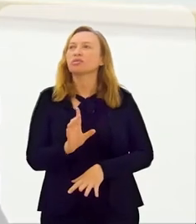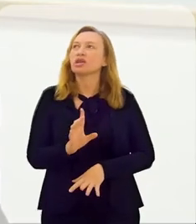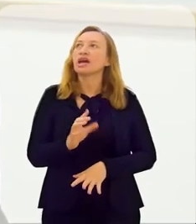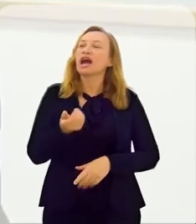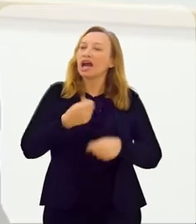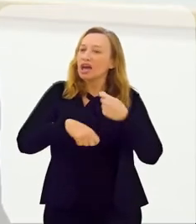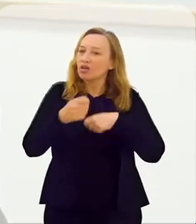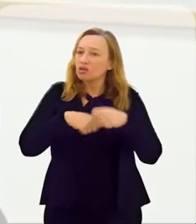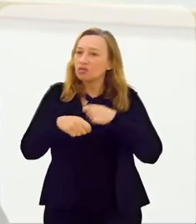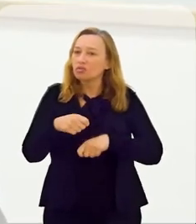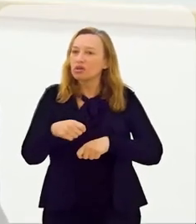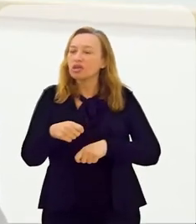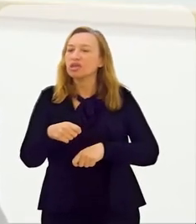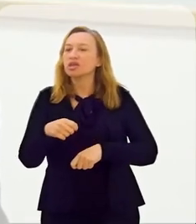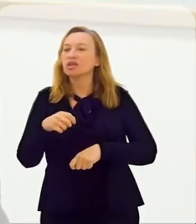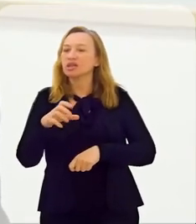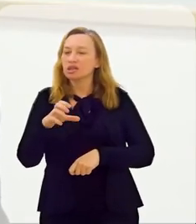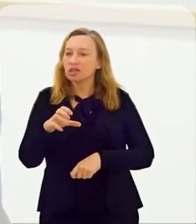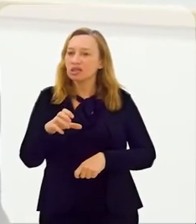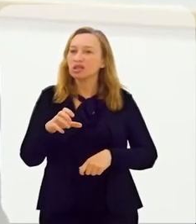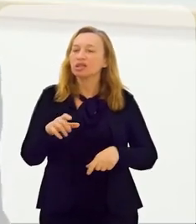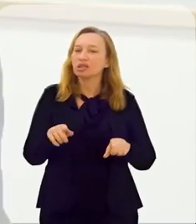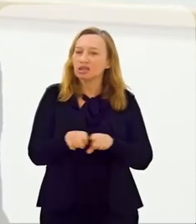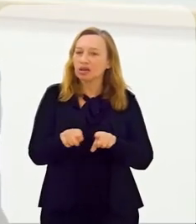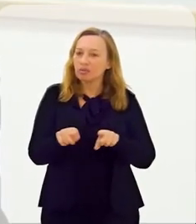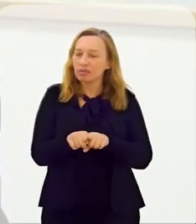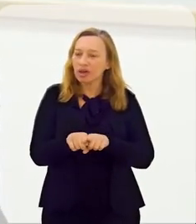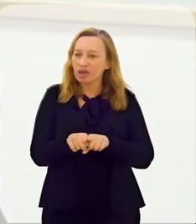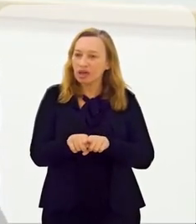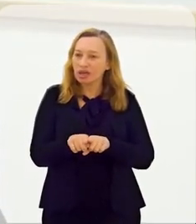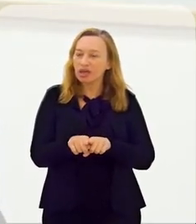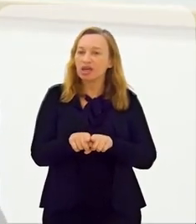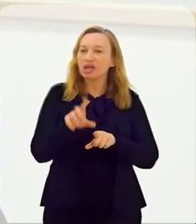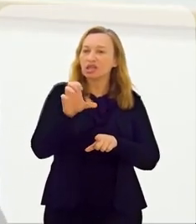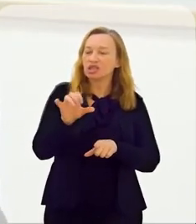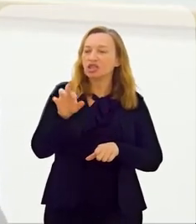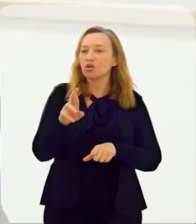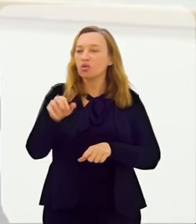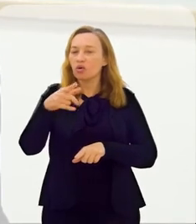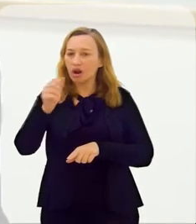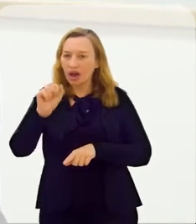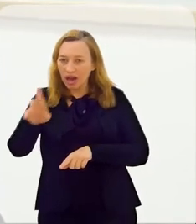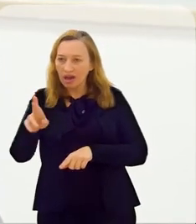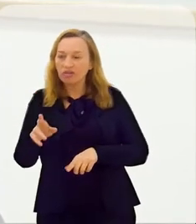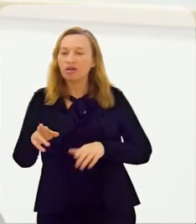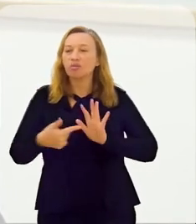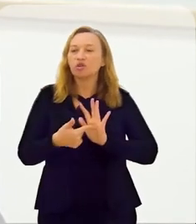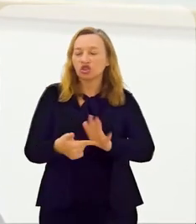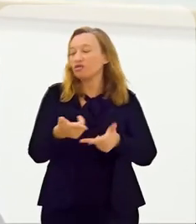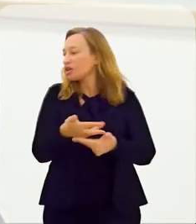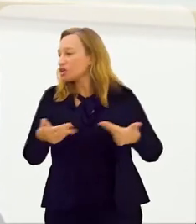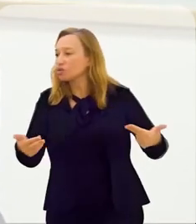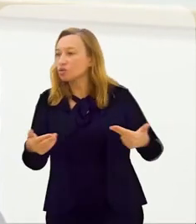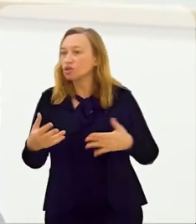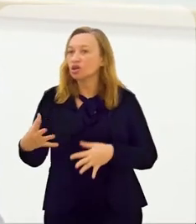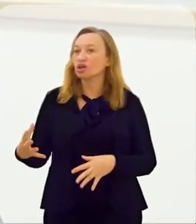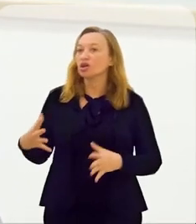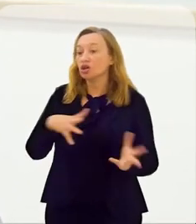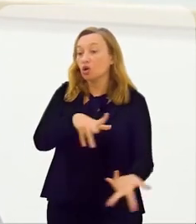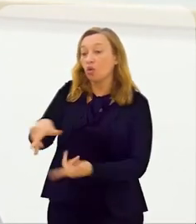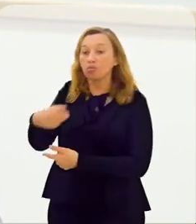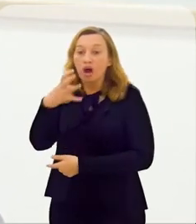crescer demais. Mas não é só isso, não. Na economia circular, também a gente vai poder fazer um belo trabalho e mostrar